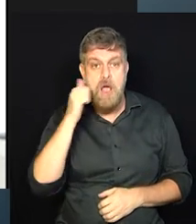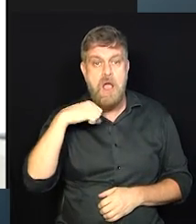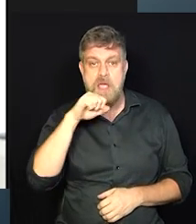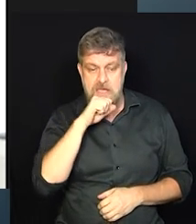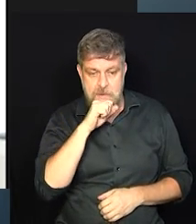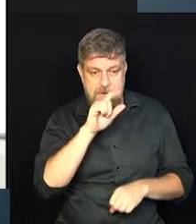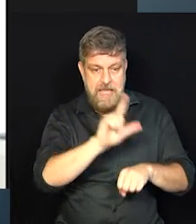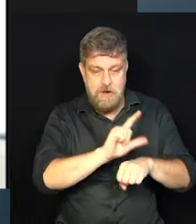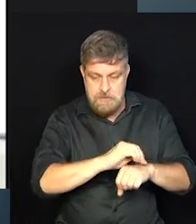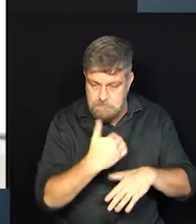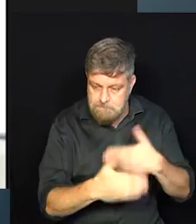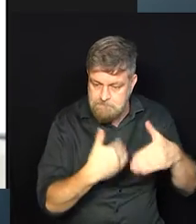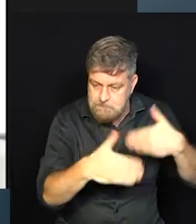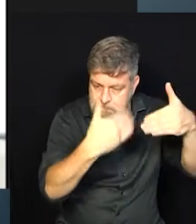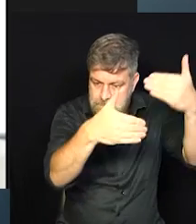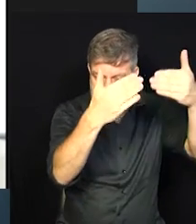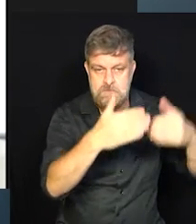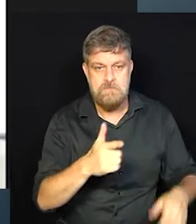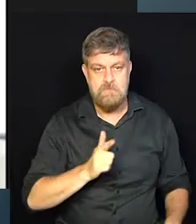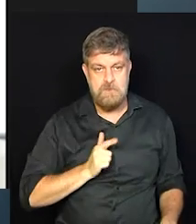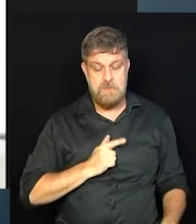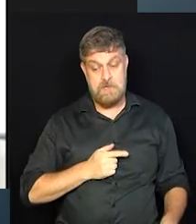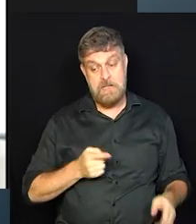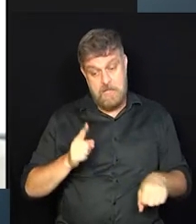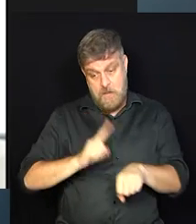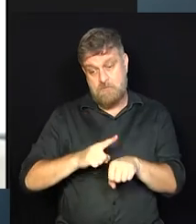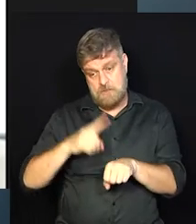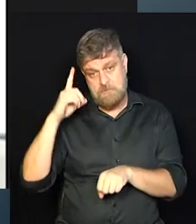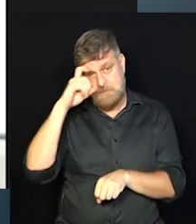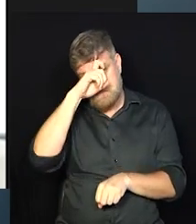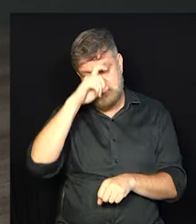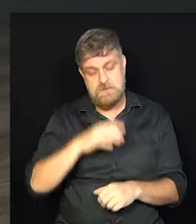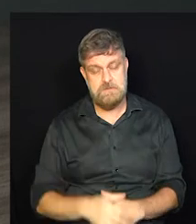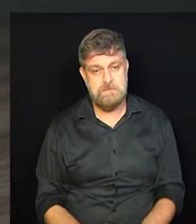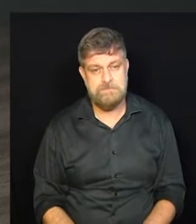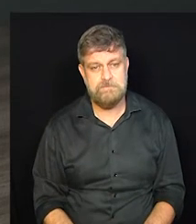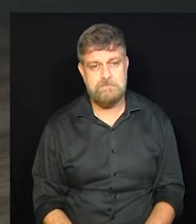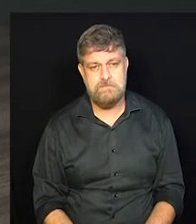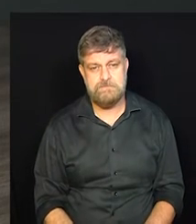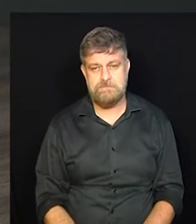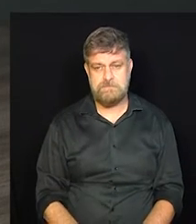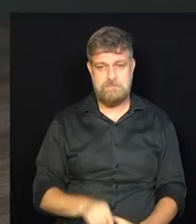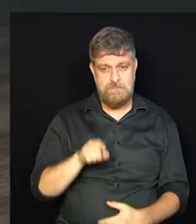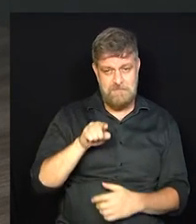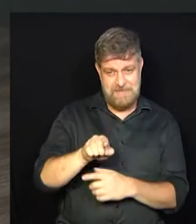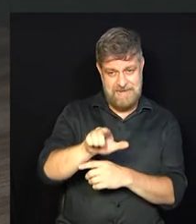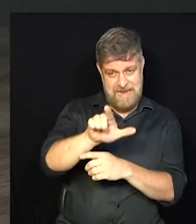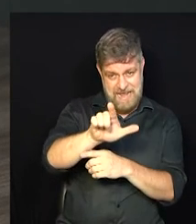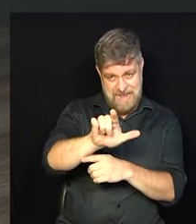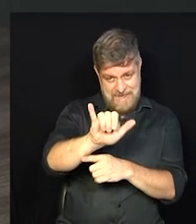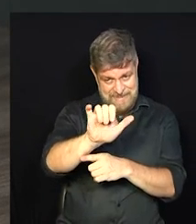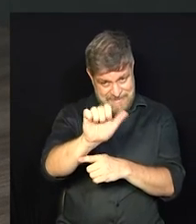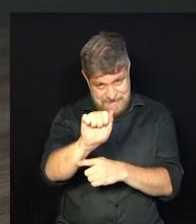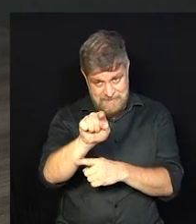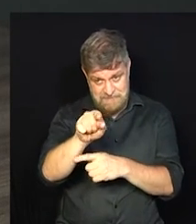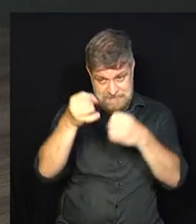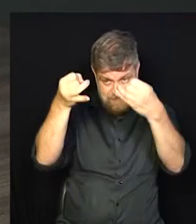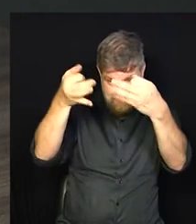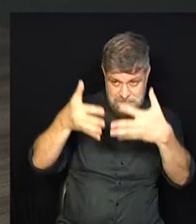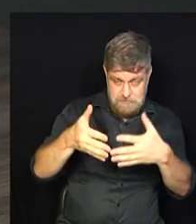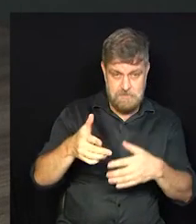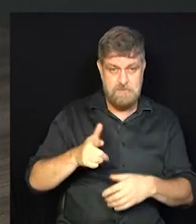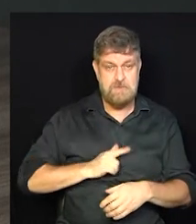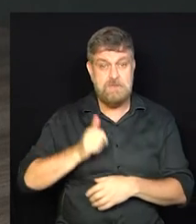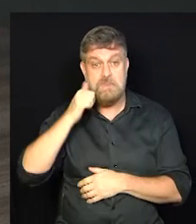crescendo o negócio dela mesmo em tempos difíceis como esses, né? Lia, você mencionou no início que muitas